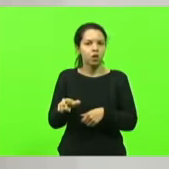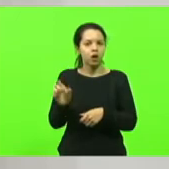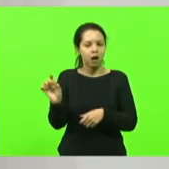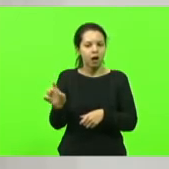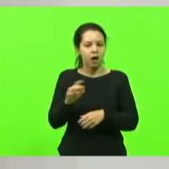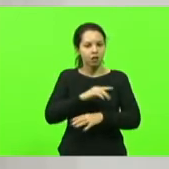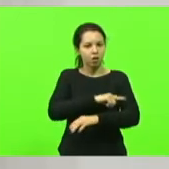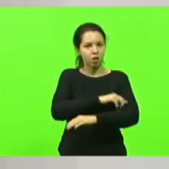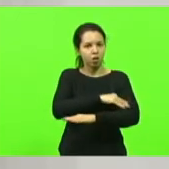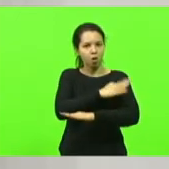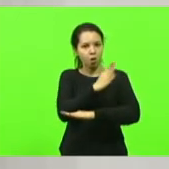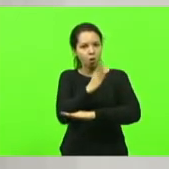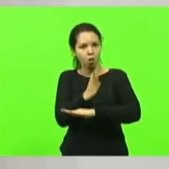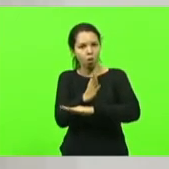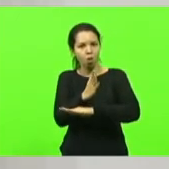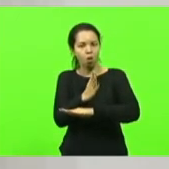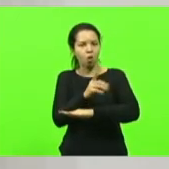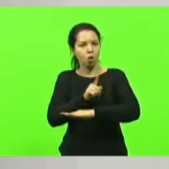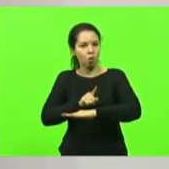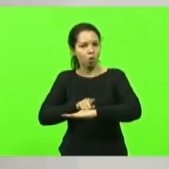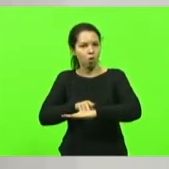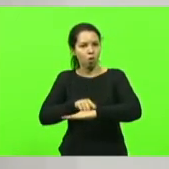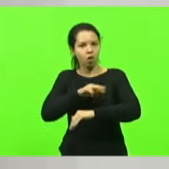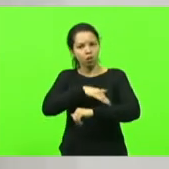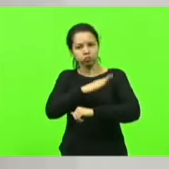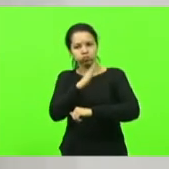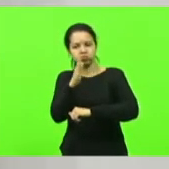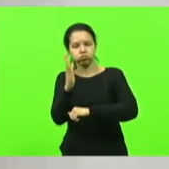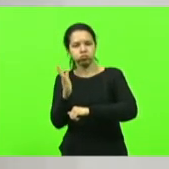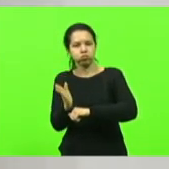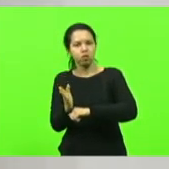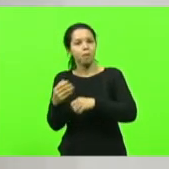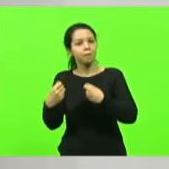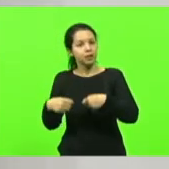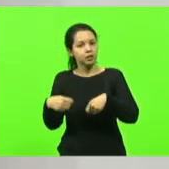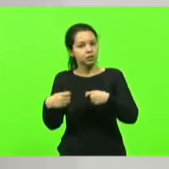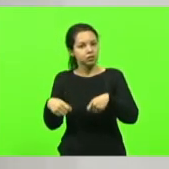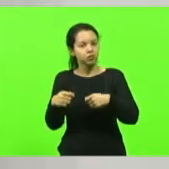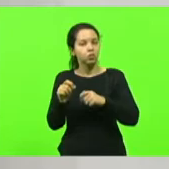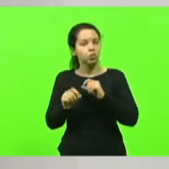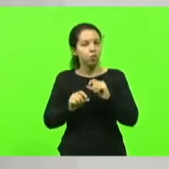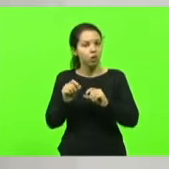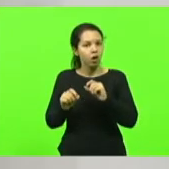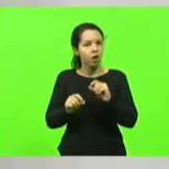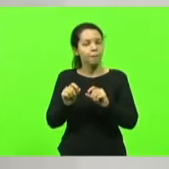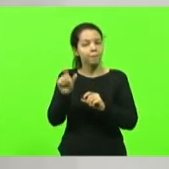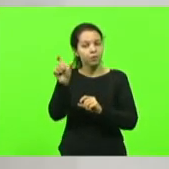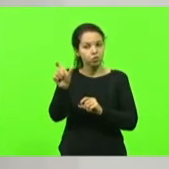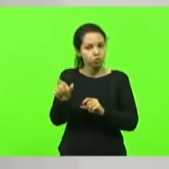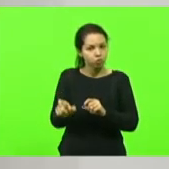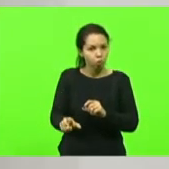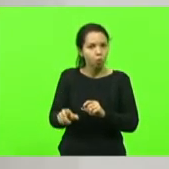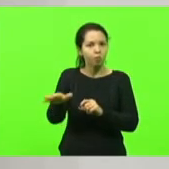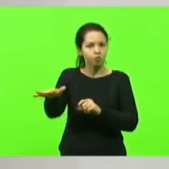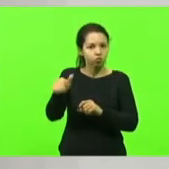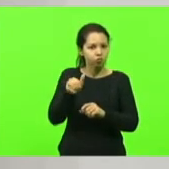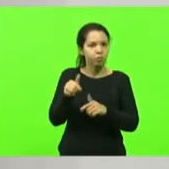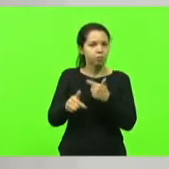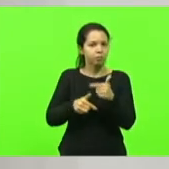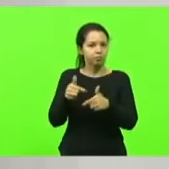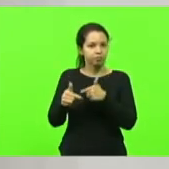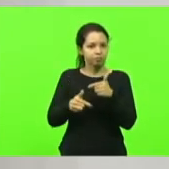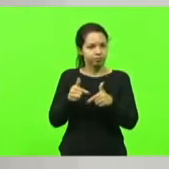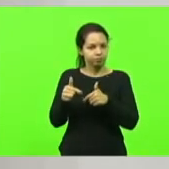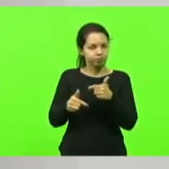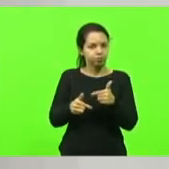já faça a exigência para que a pessoa que vai ser contratada, além dos conhecimentos